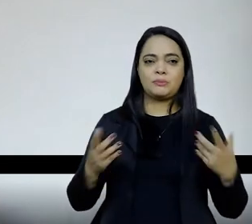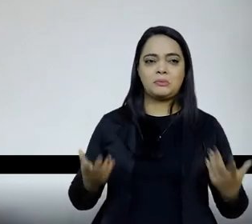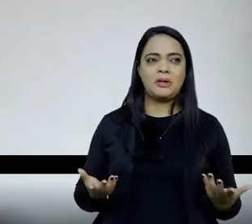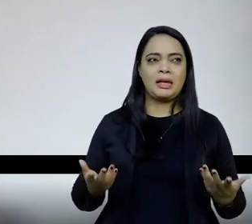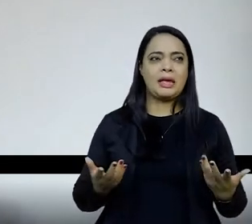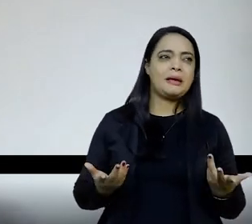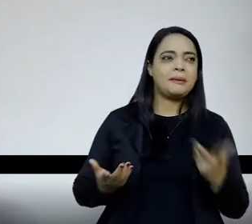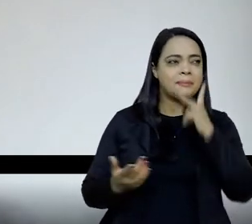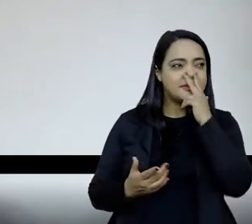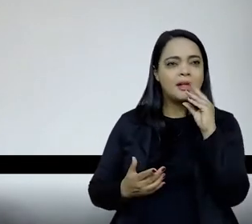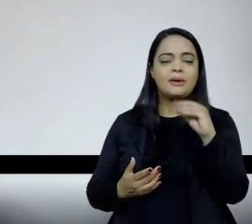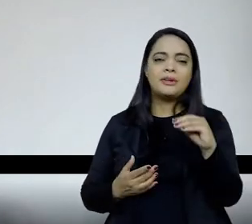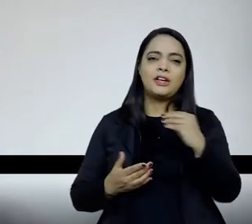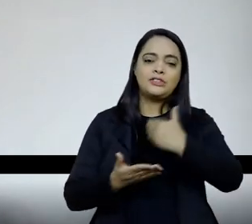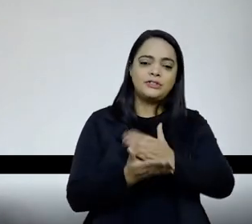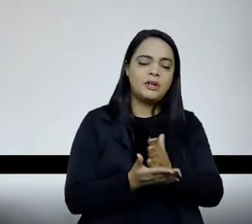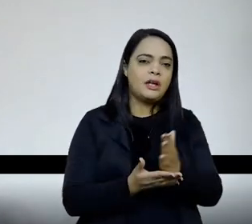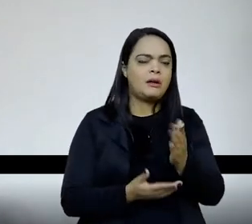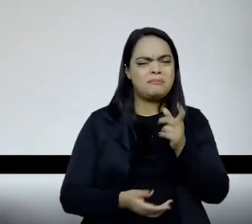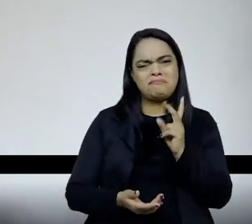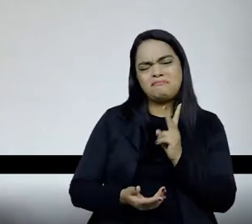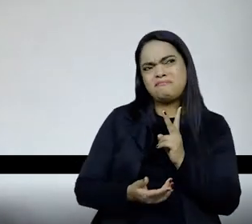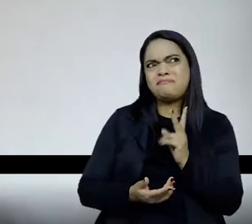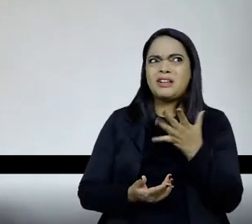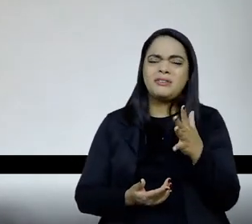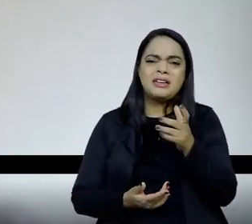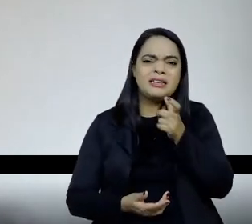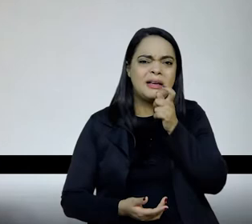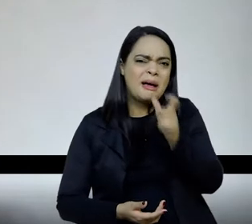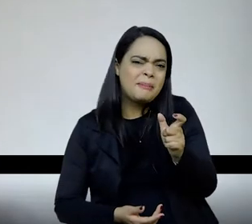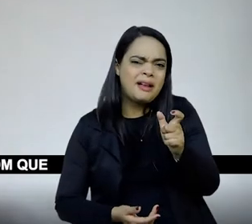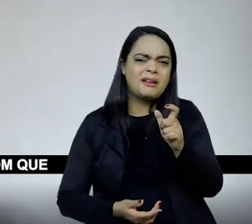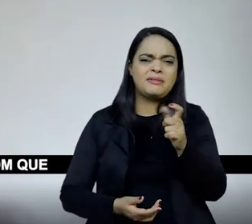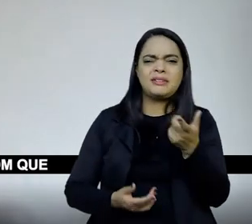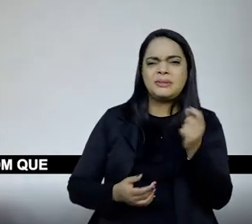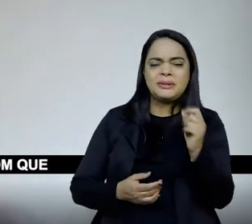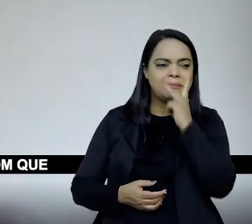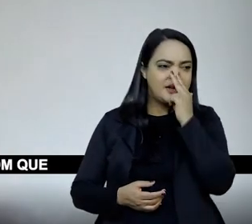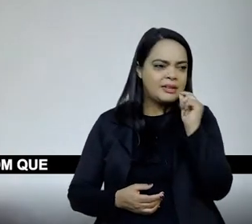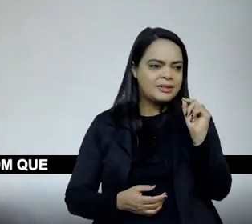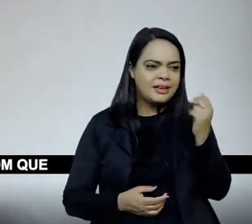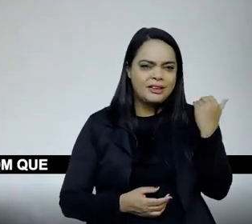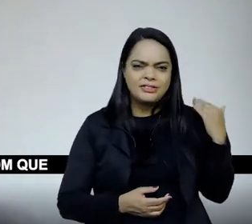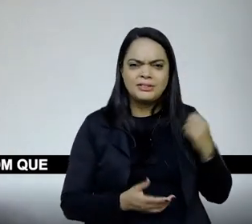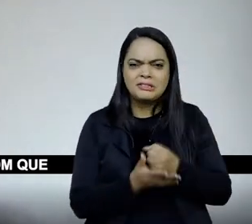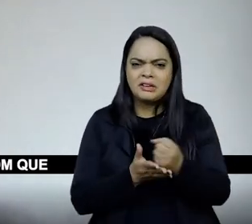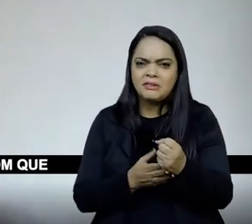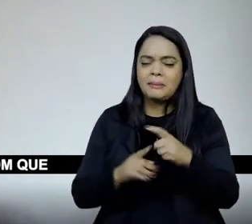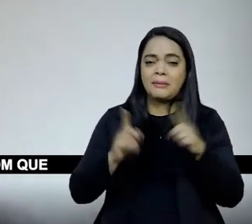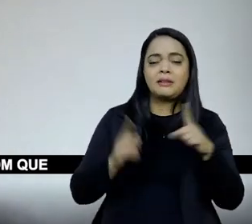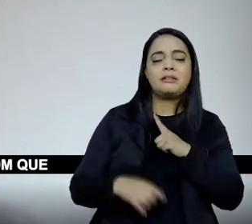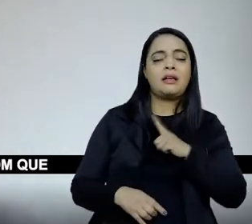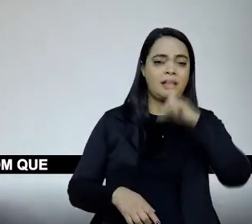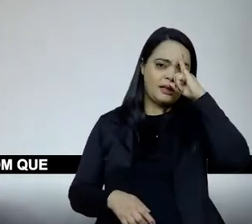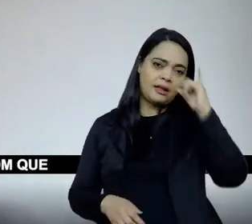pensar a questão, ainda que seja uma palavra desgastada, uma noção desgastada, seja a ideia de transversalidade, Quer dizer, tem temas